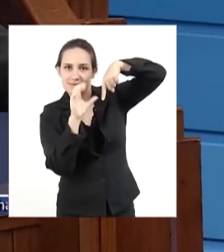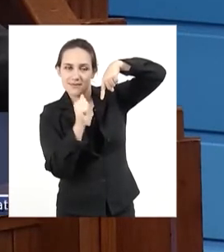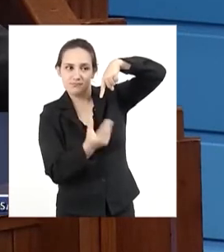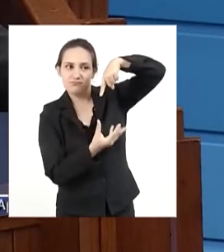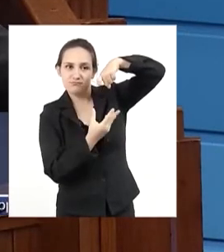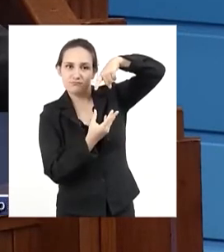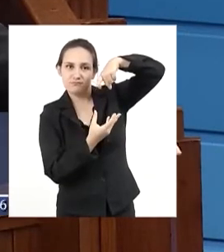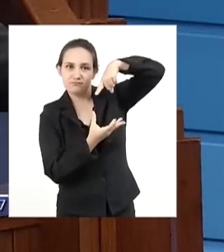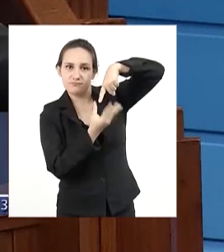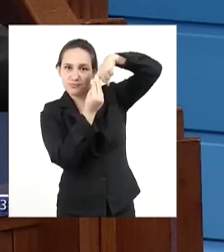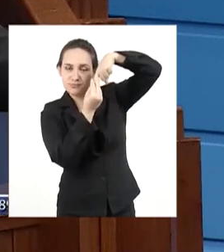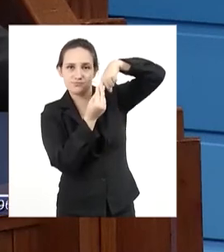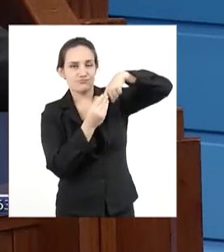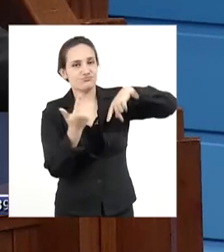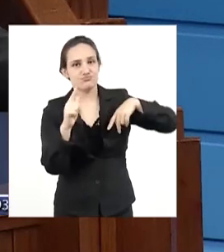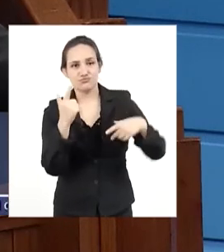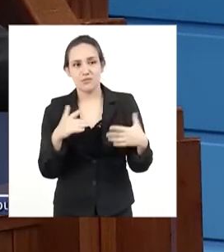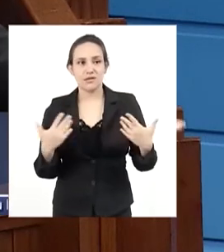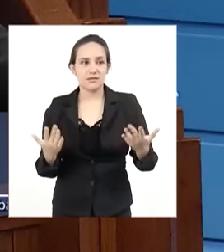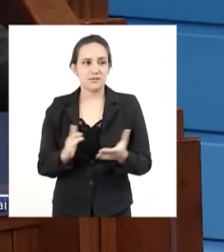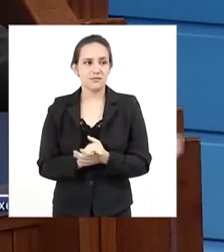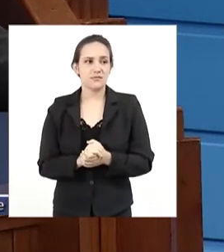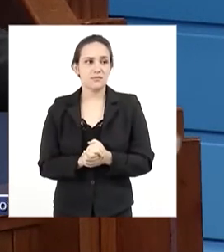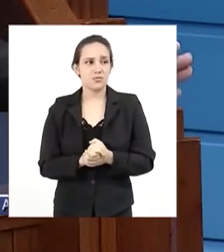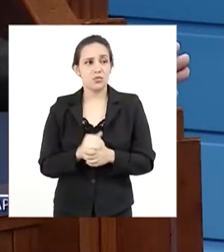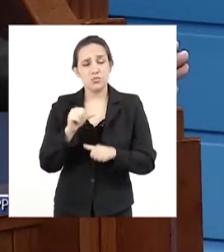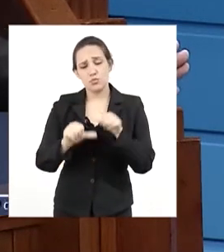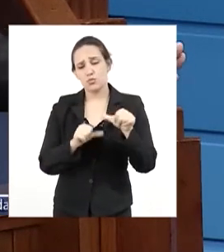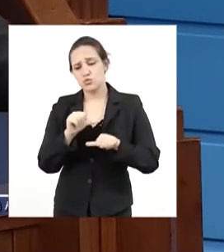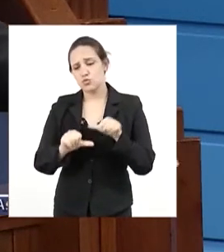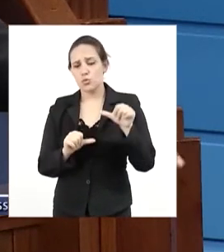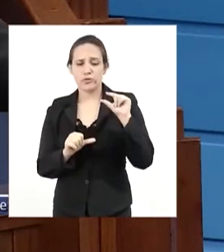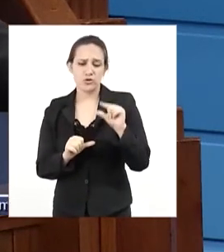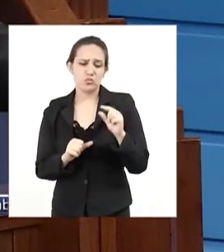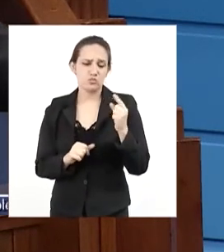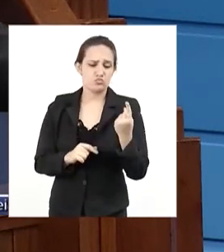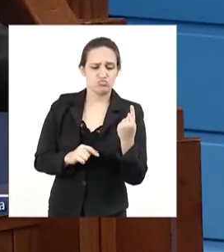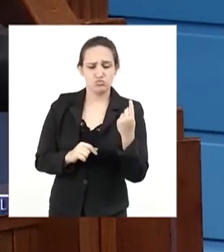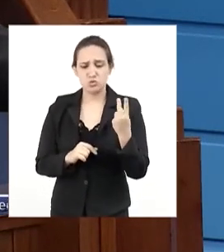os tamanhos, as medidas dos peixes, mudou acho que de um, dois ou três peixes, parece que não mudou nada.